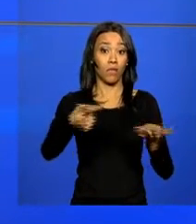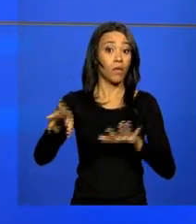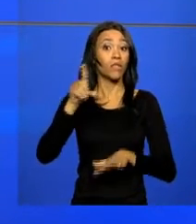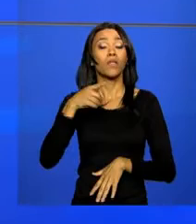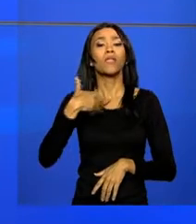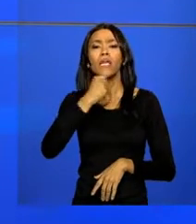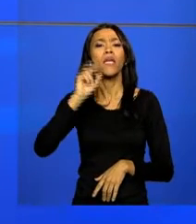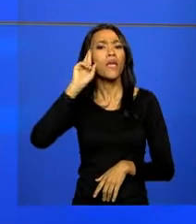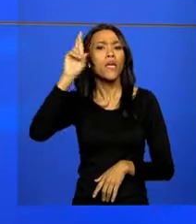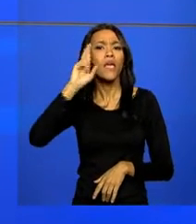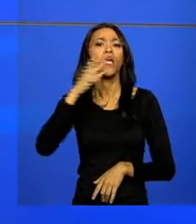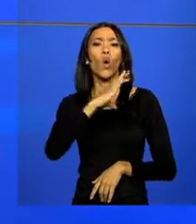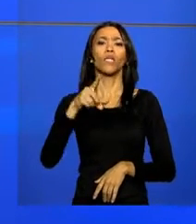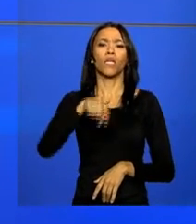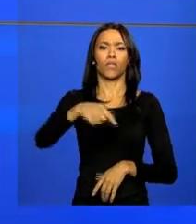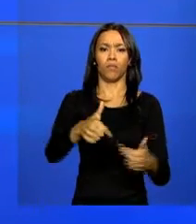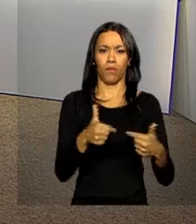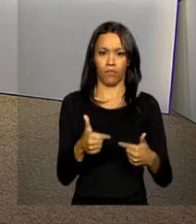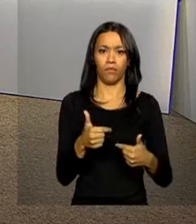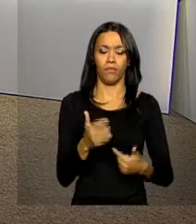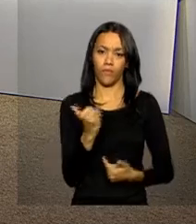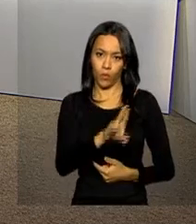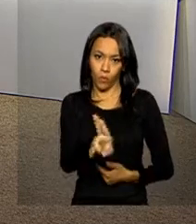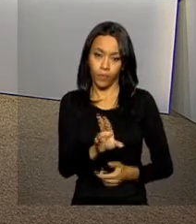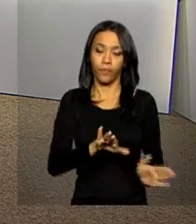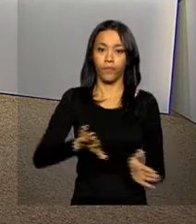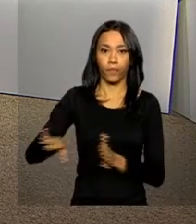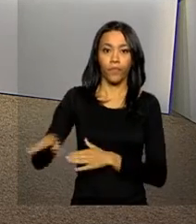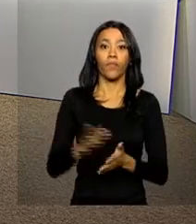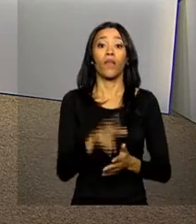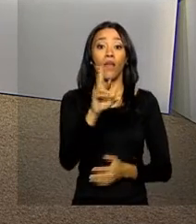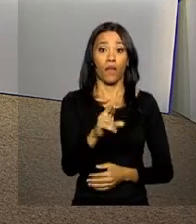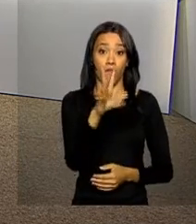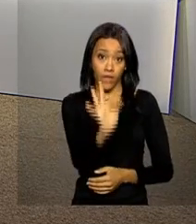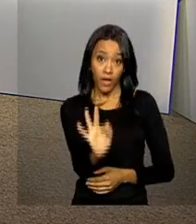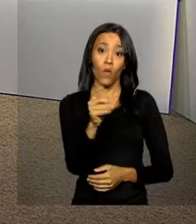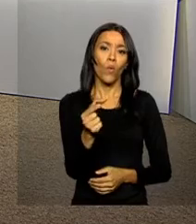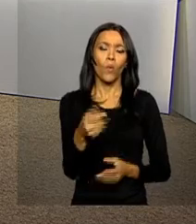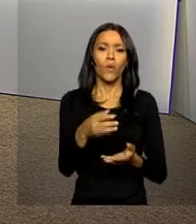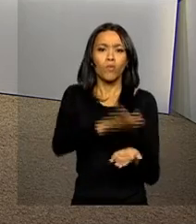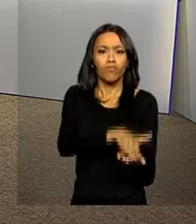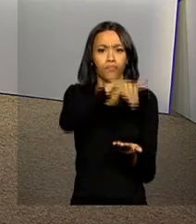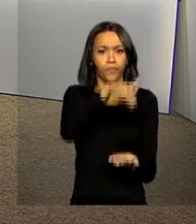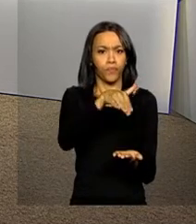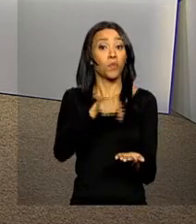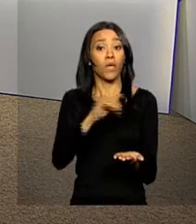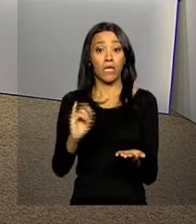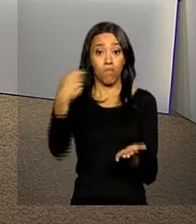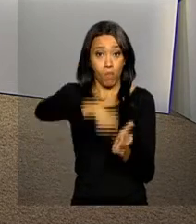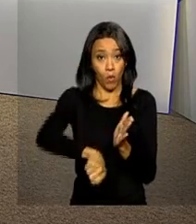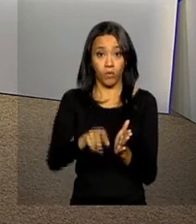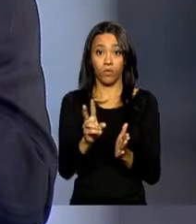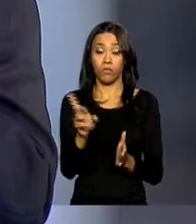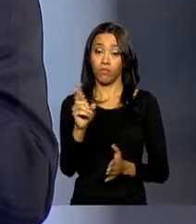gestores responsáveis pela coordenação das ações. A Receita Federal libera na próxima semana um lote residual do Imposto de Renda.